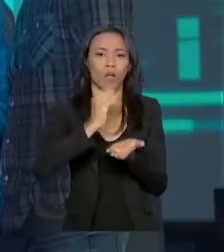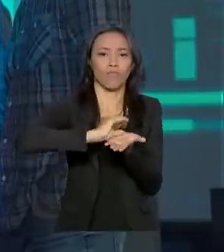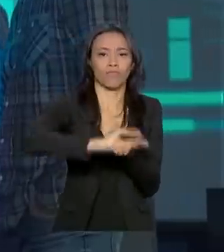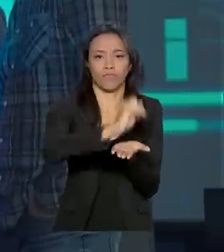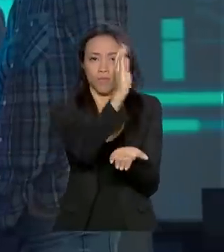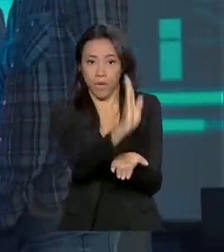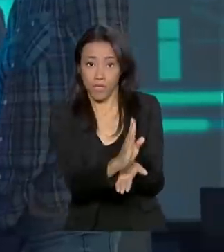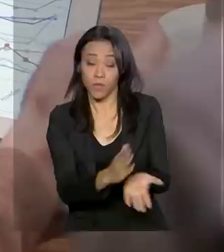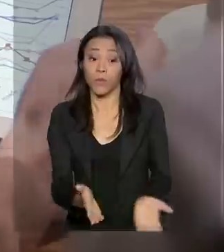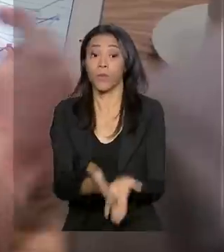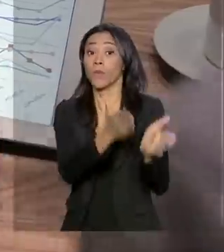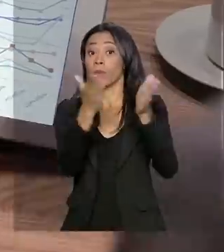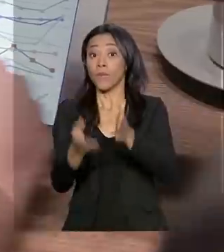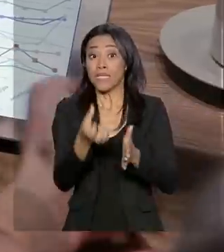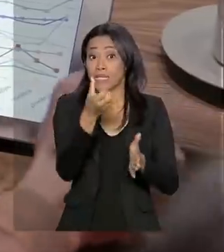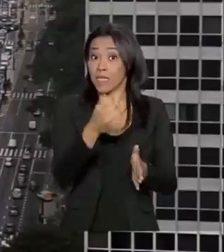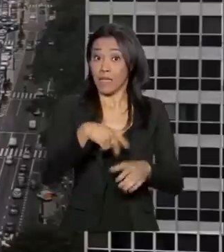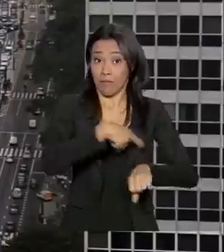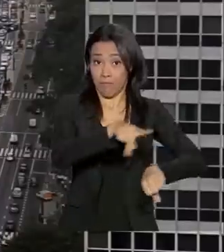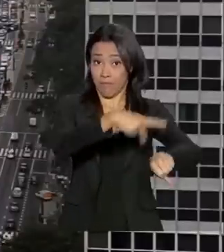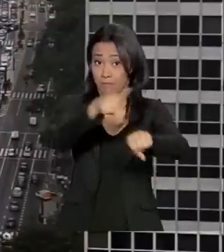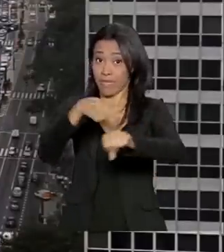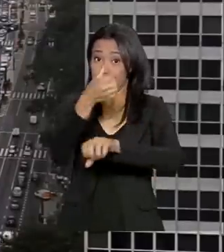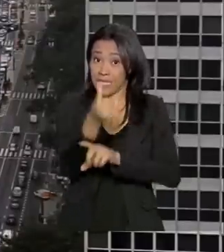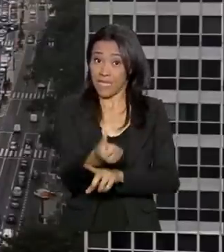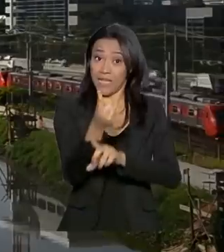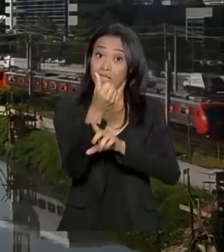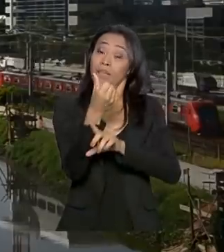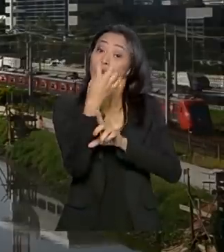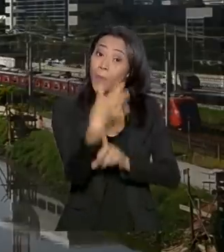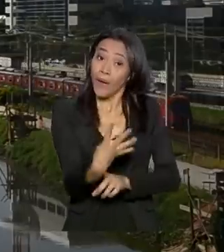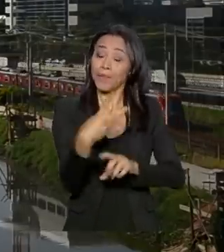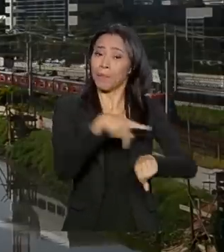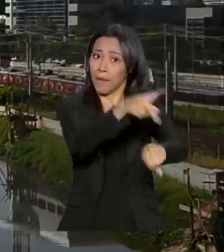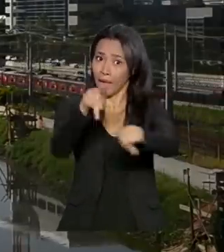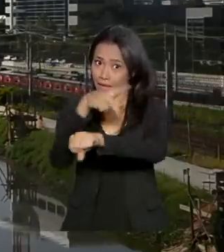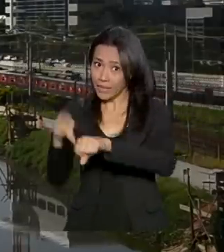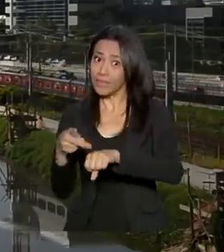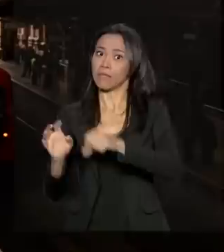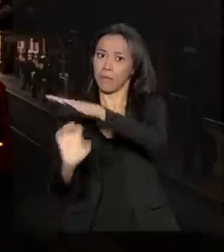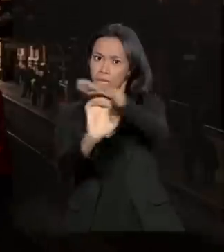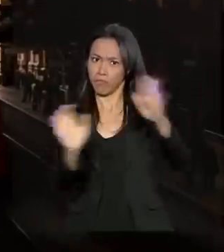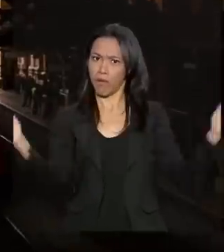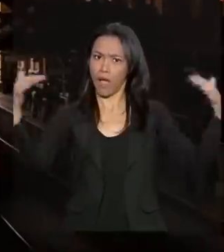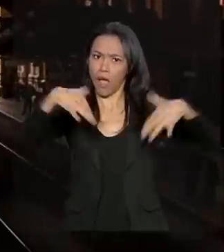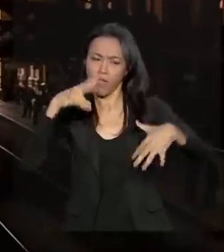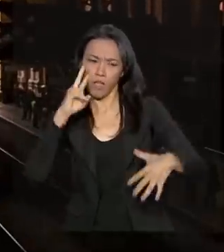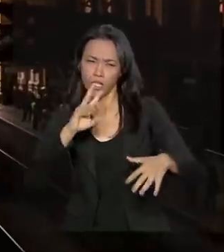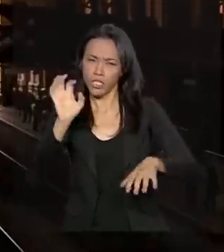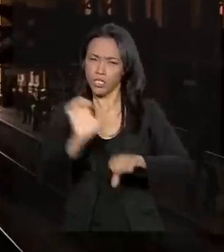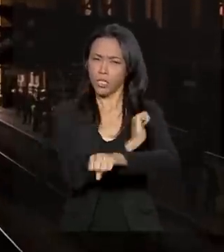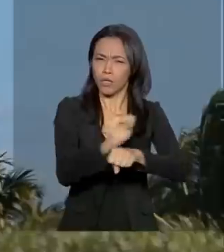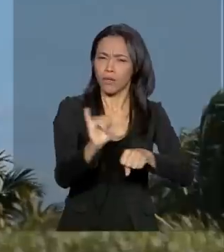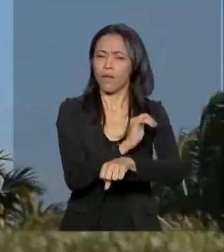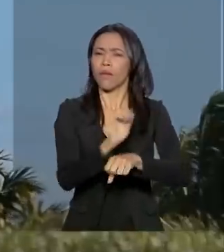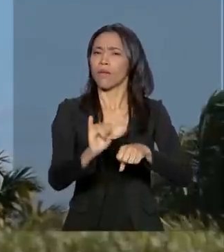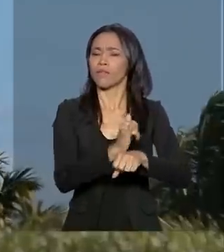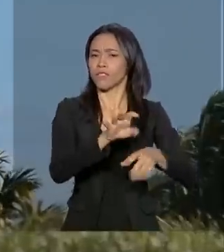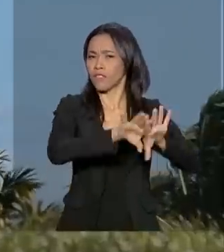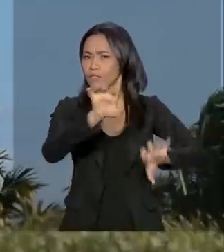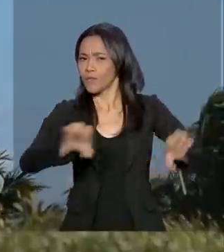Empresários de 64 países vão conhecer setores estratégicos da economia brasileira, como infraestrutura, energia,